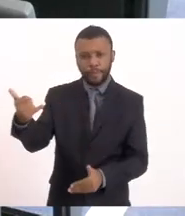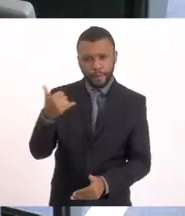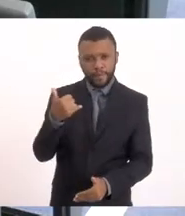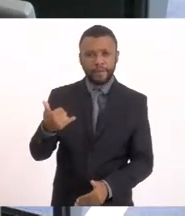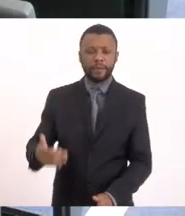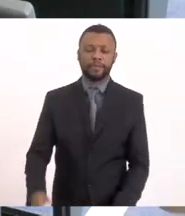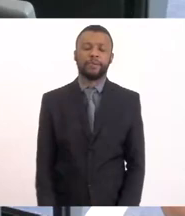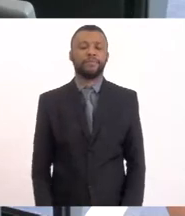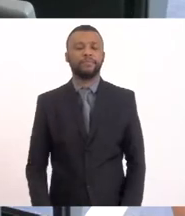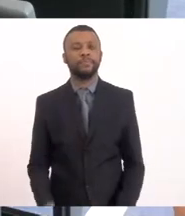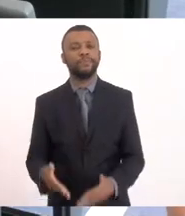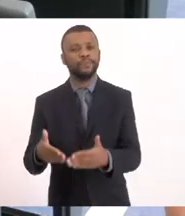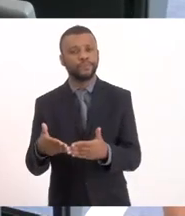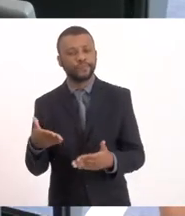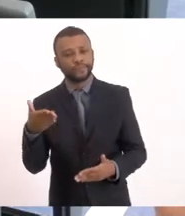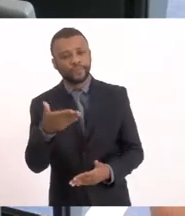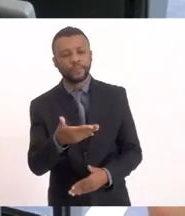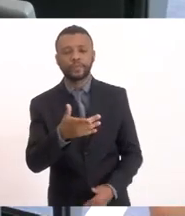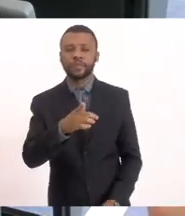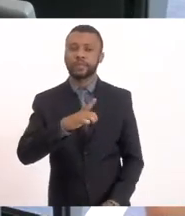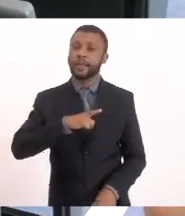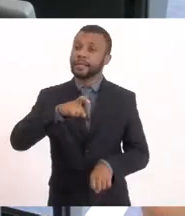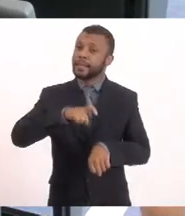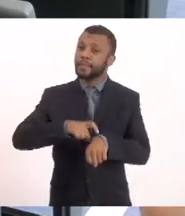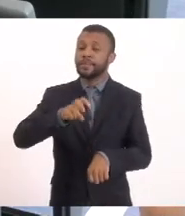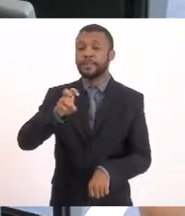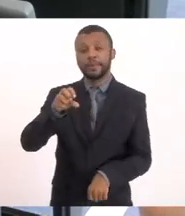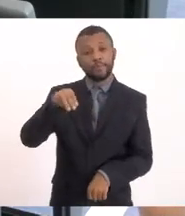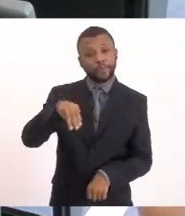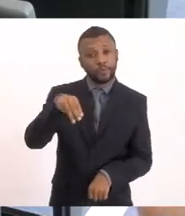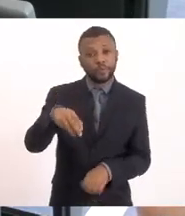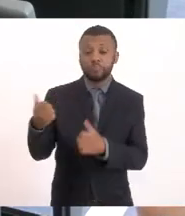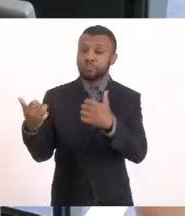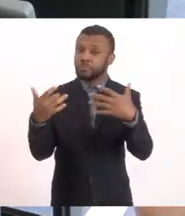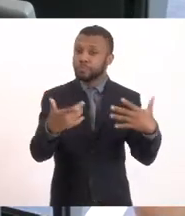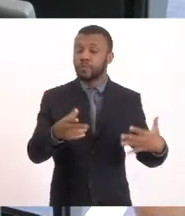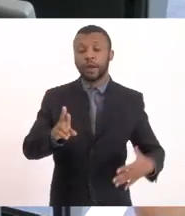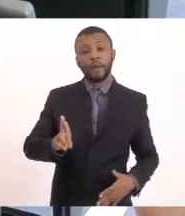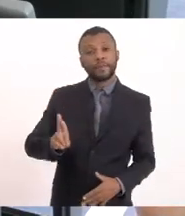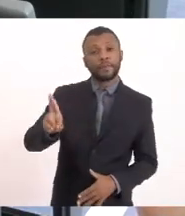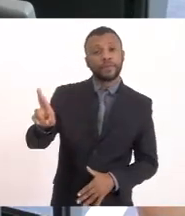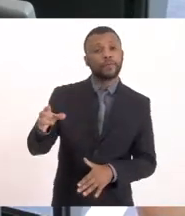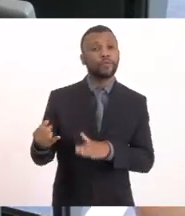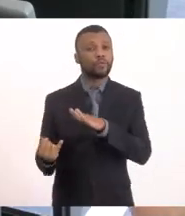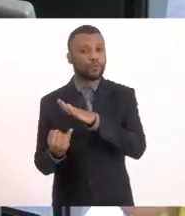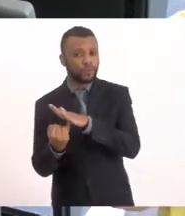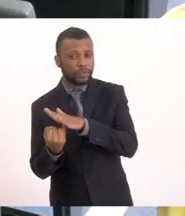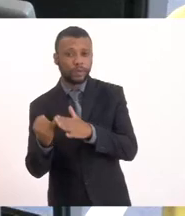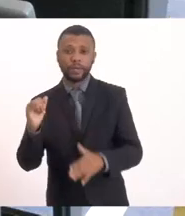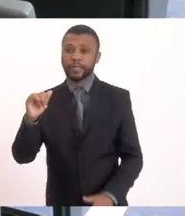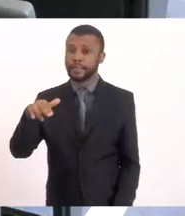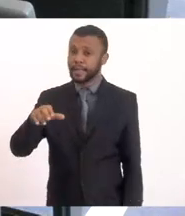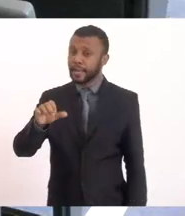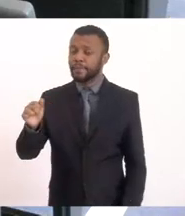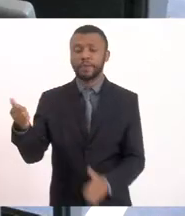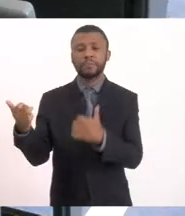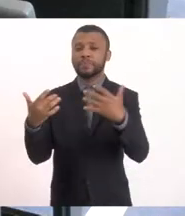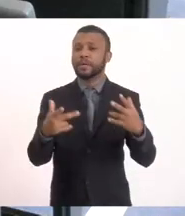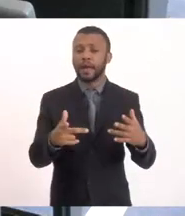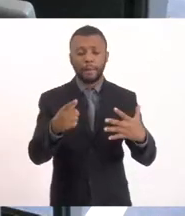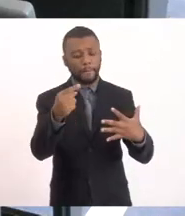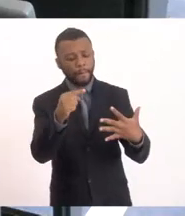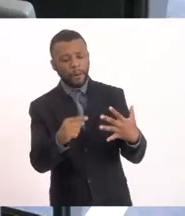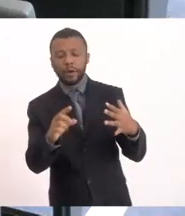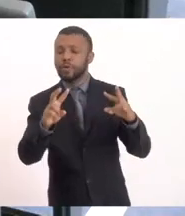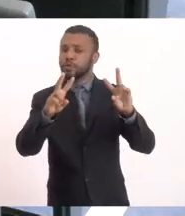Doutora Deise, a senhora tem cinco minutos para sua explanação, representando o INEA, para falar das questões da Lagoa de Saquarela. Sim.